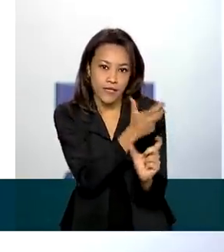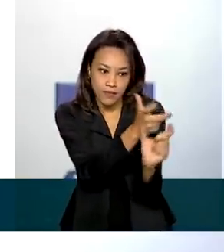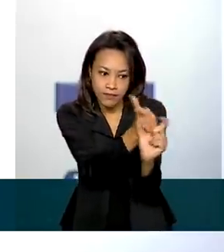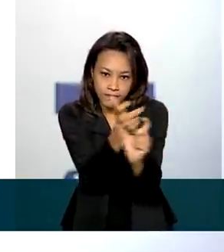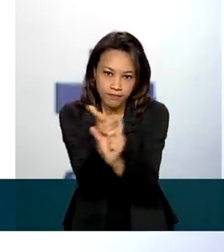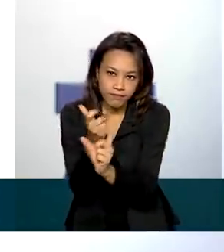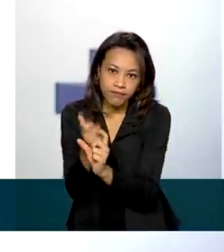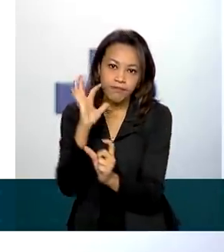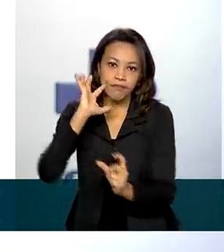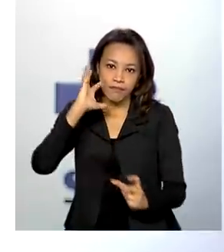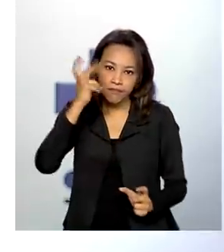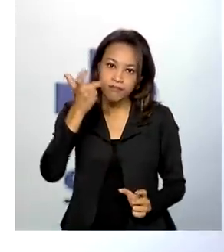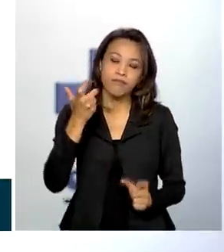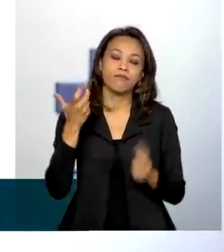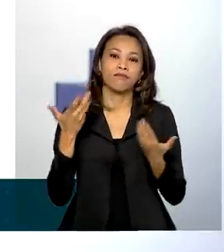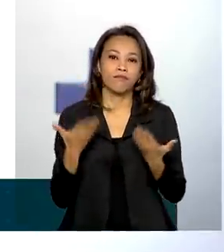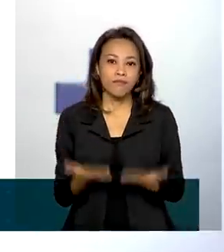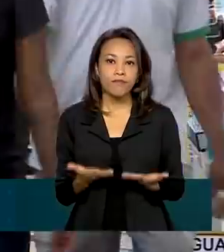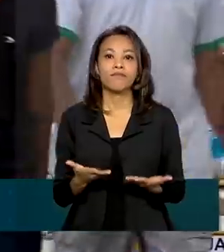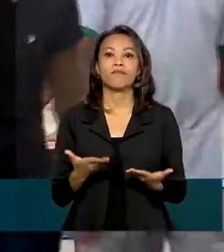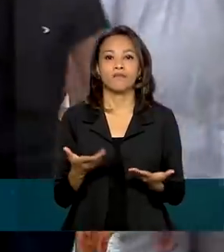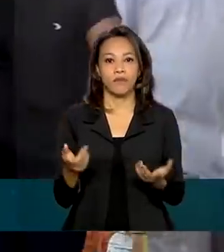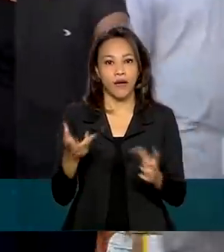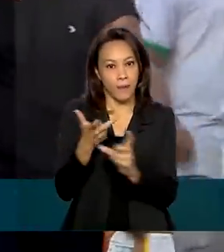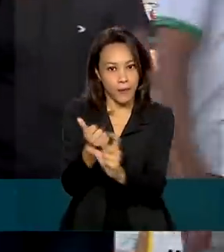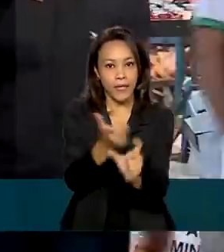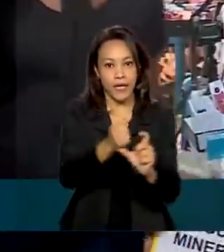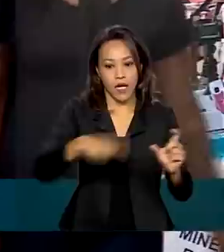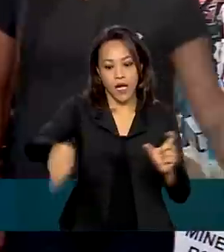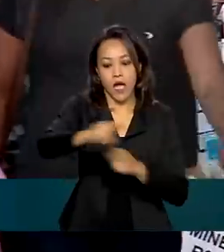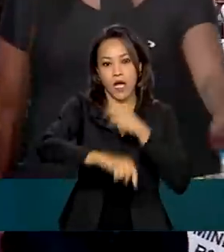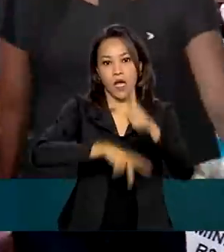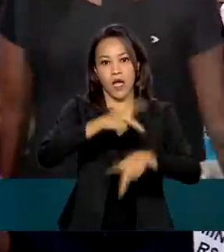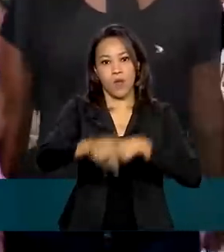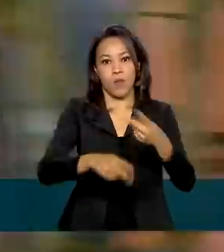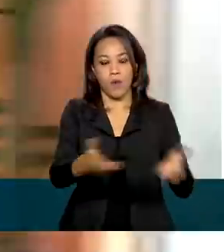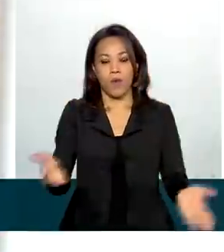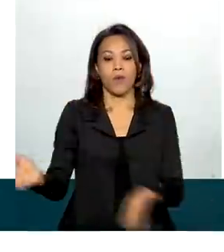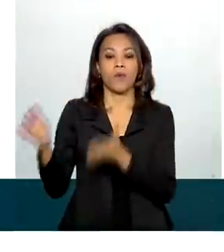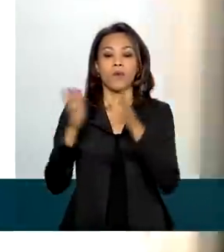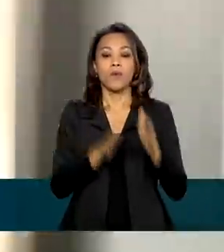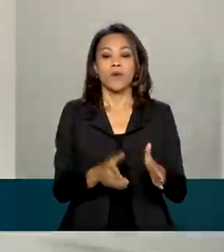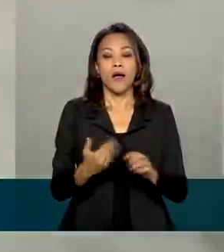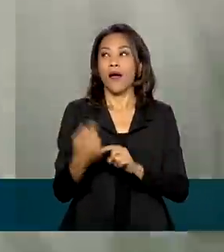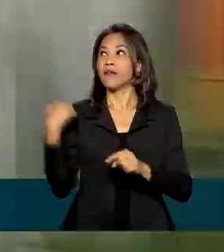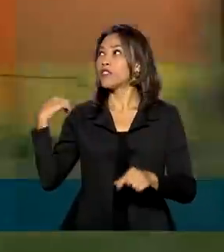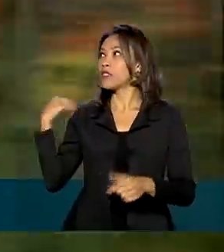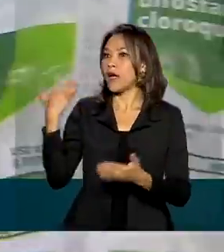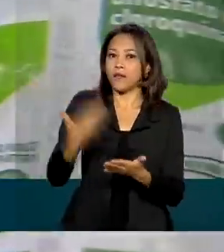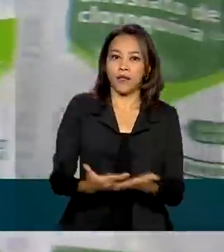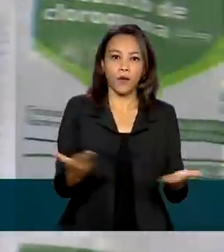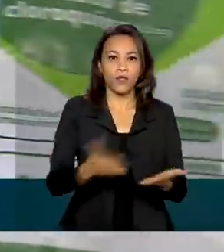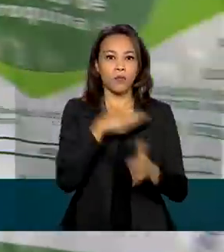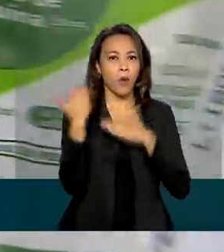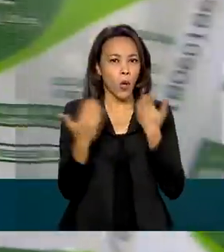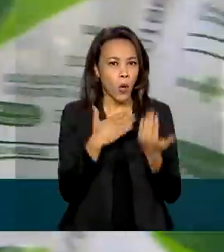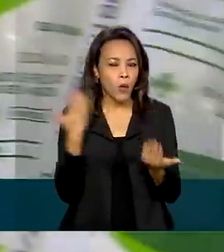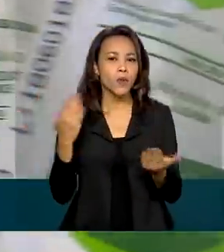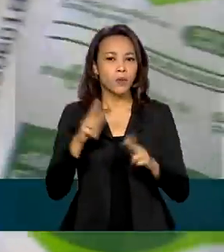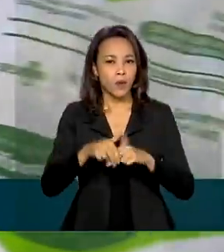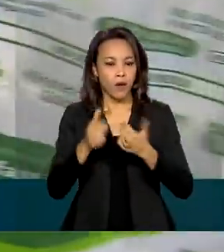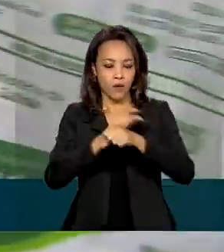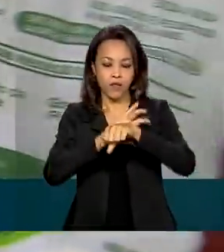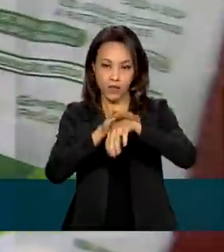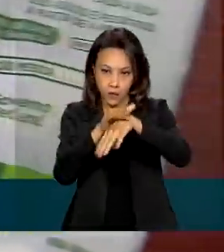solução aplicável à população. De abril para cá, a letalidade da doença vem caindo. O estímulo ao